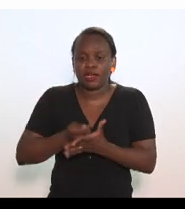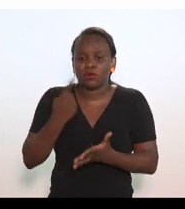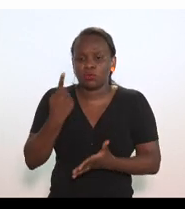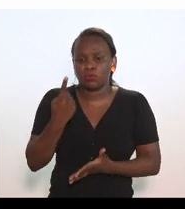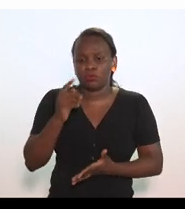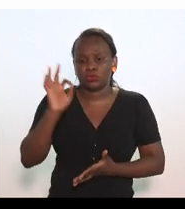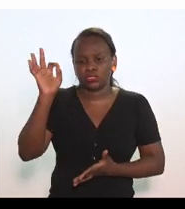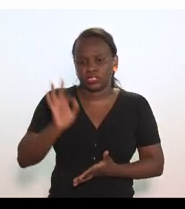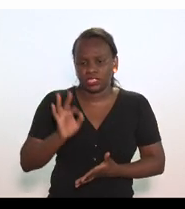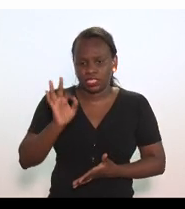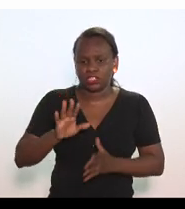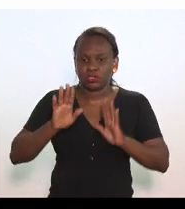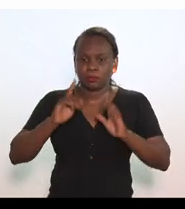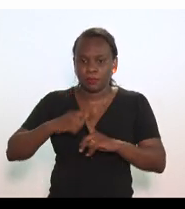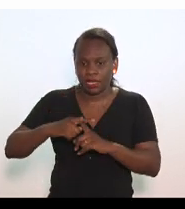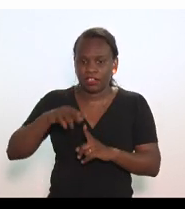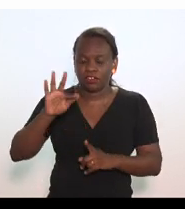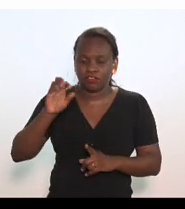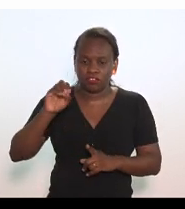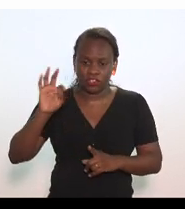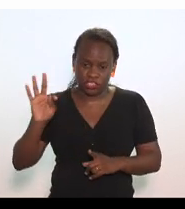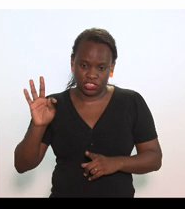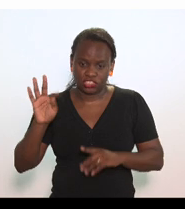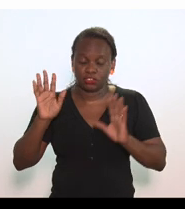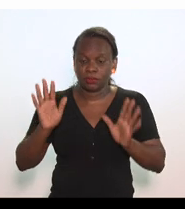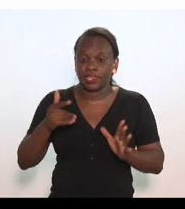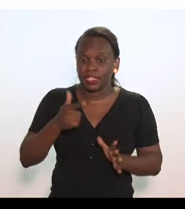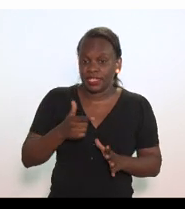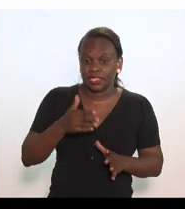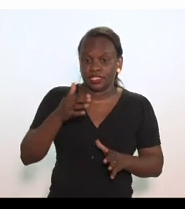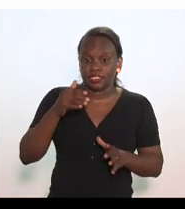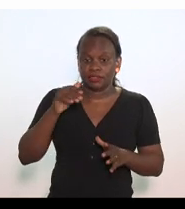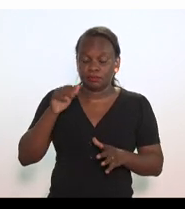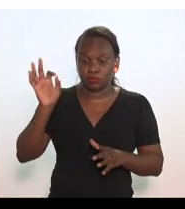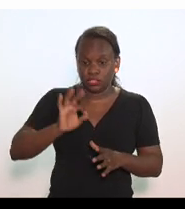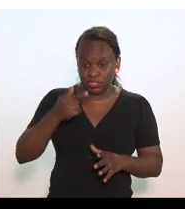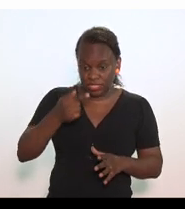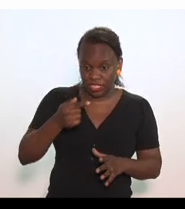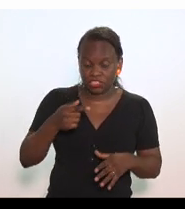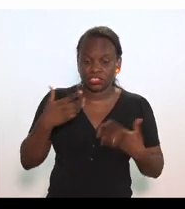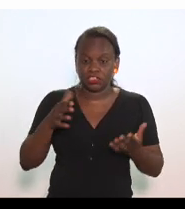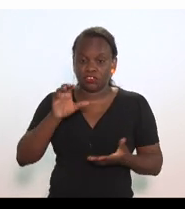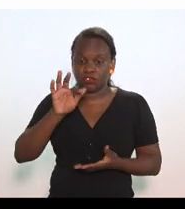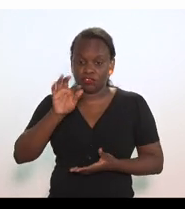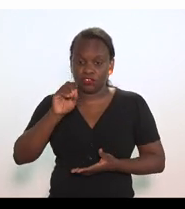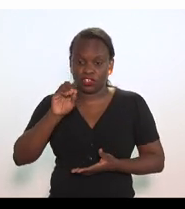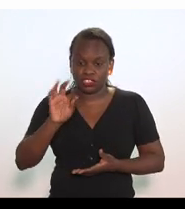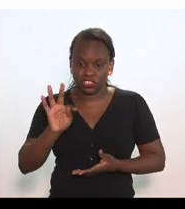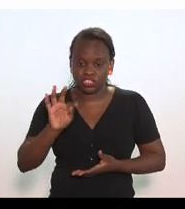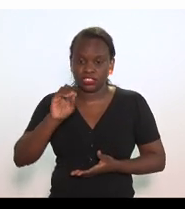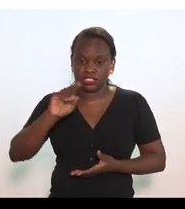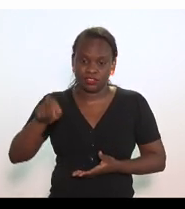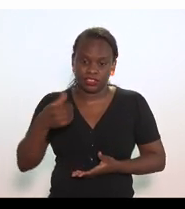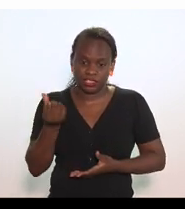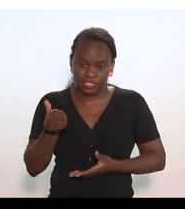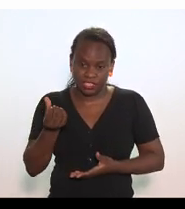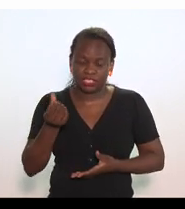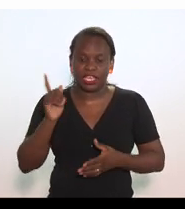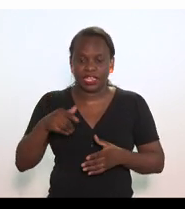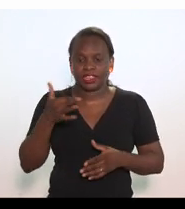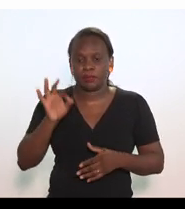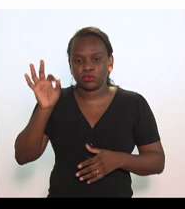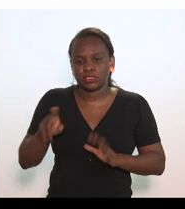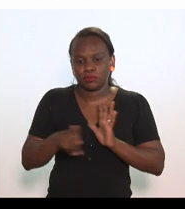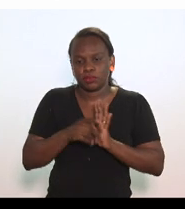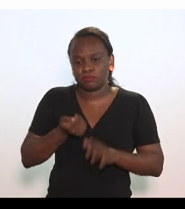mais o forte. Como a alíquota desse produto é de R$7, o forte fica em 0,6%, que é 10% do benefício que ela tem.